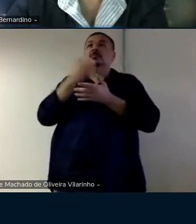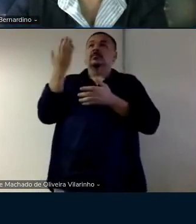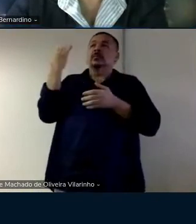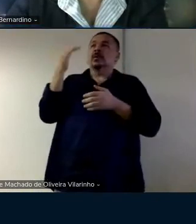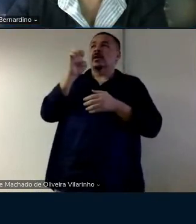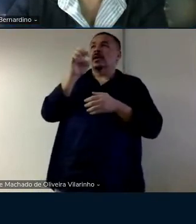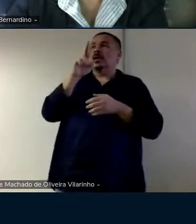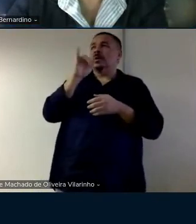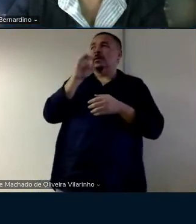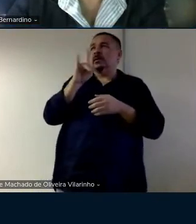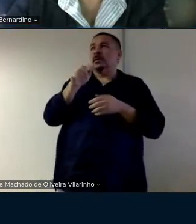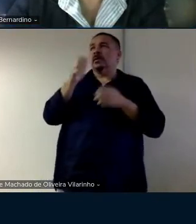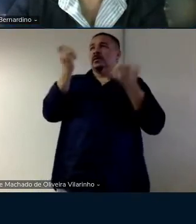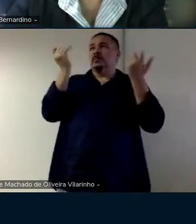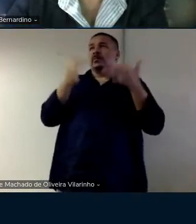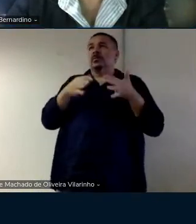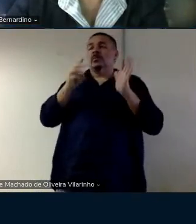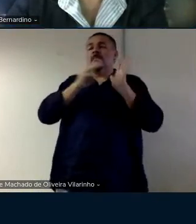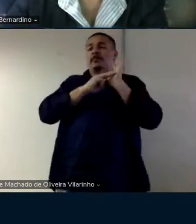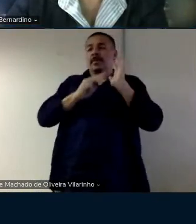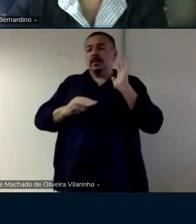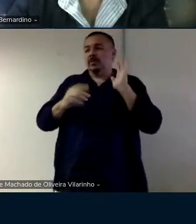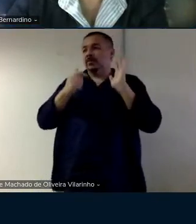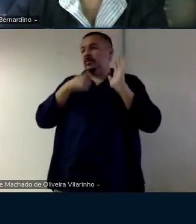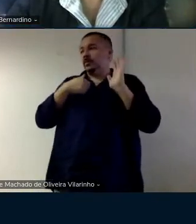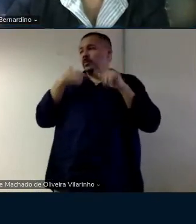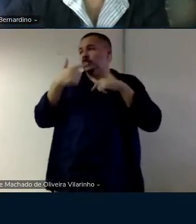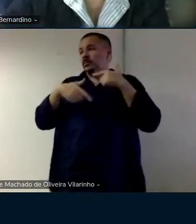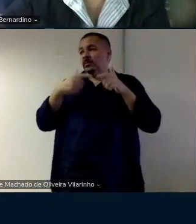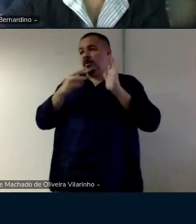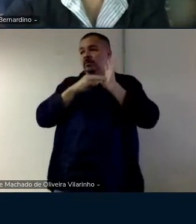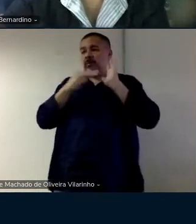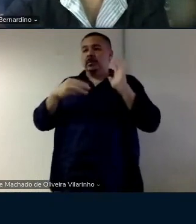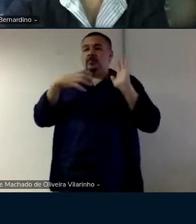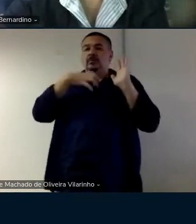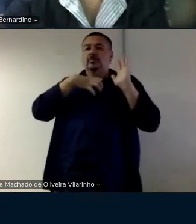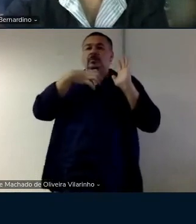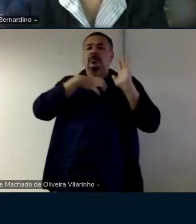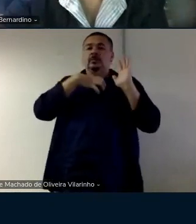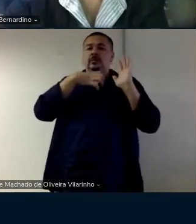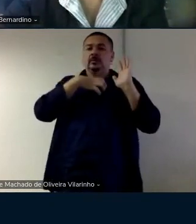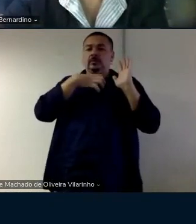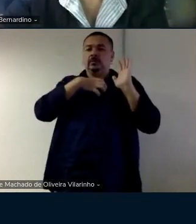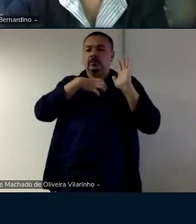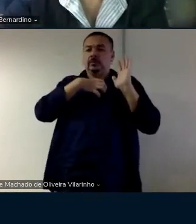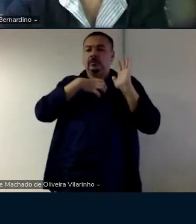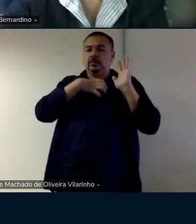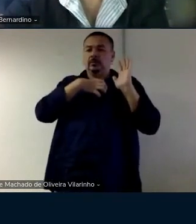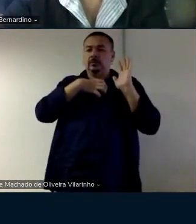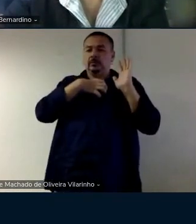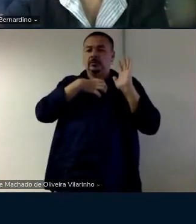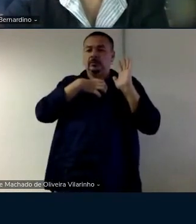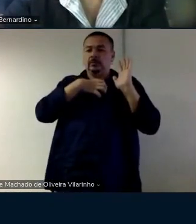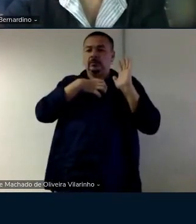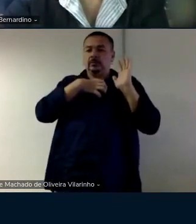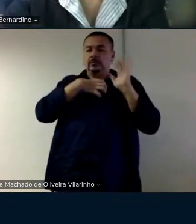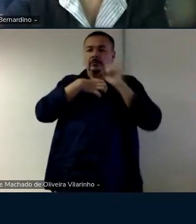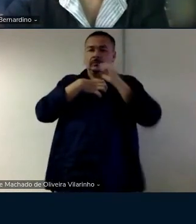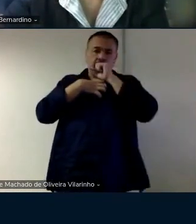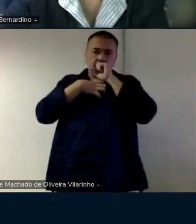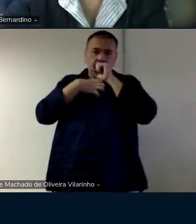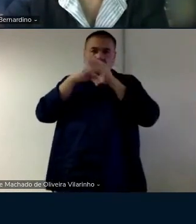perguntou sobre o método né eu trabalho com o método do sentido como é que fala eu falo